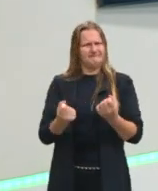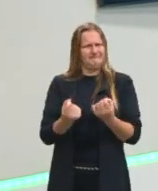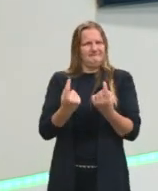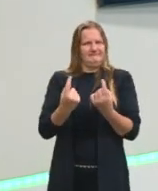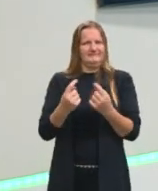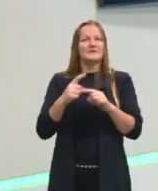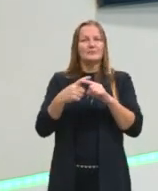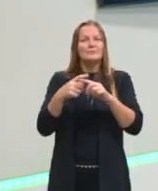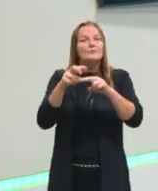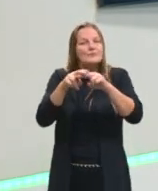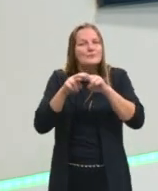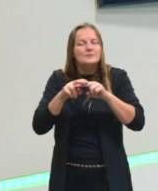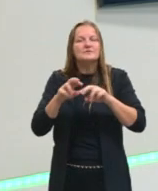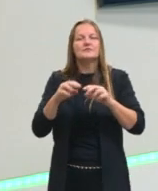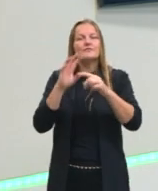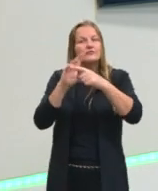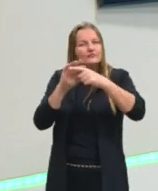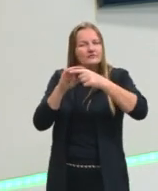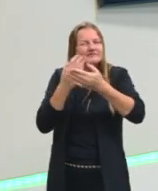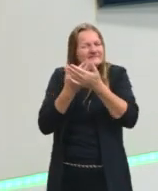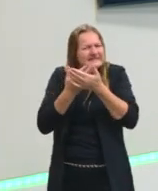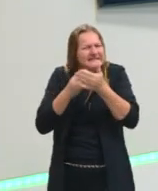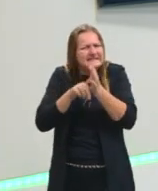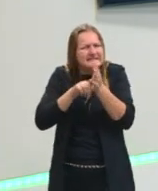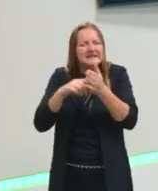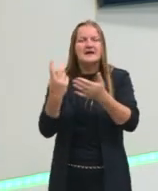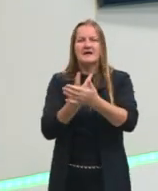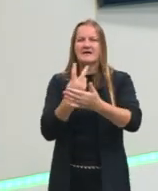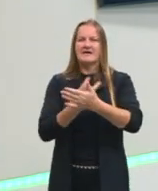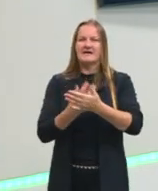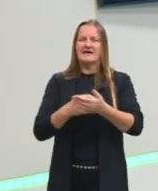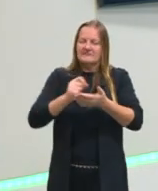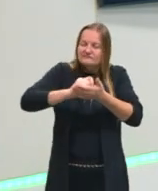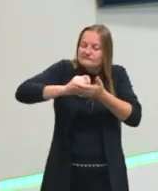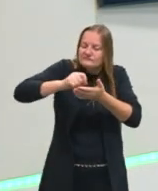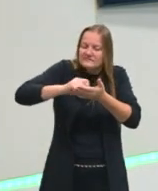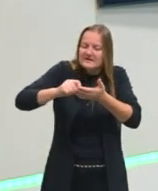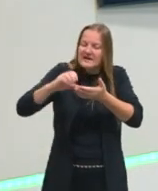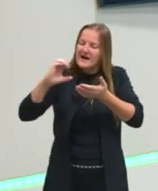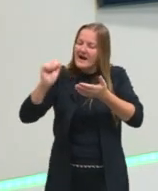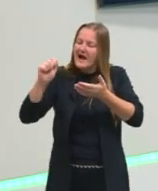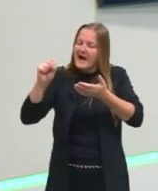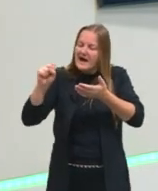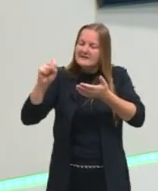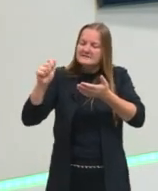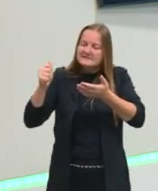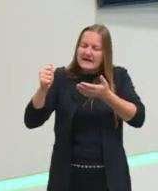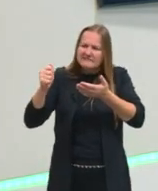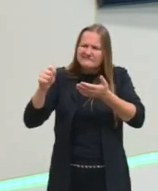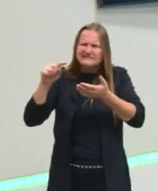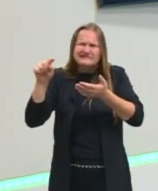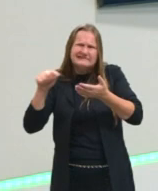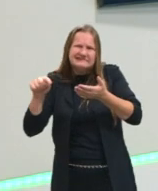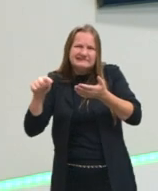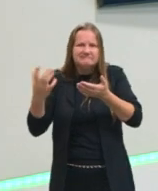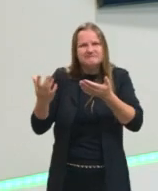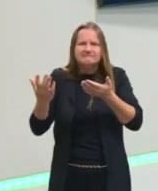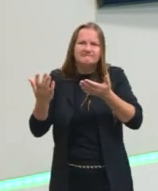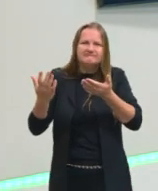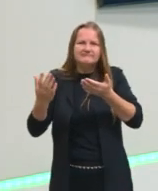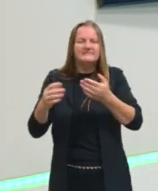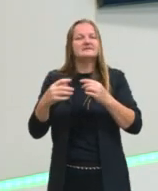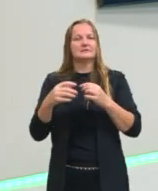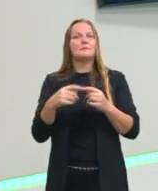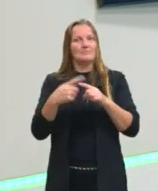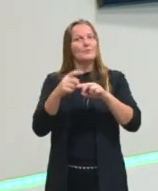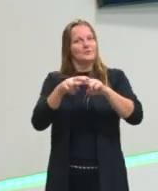estudos fonéticos, que muitas vezes a gente erra lá na nossa ortografia. Porque a gente tem várias letras que produzem o mesmo som.